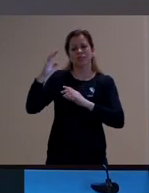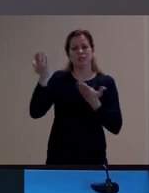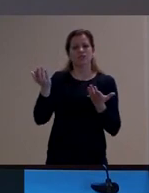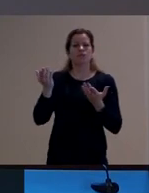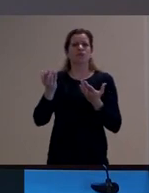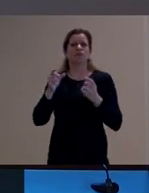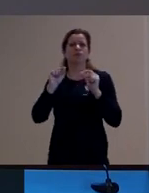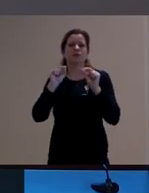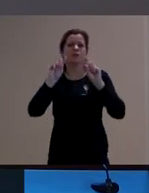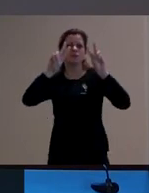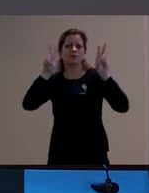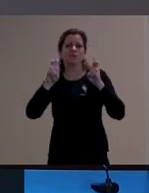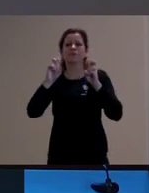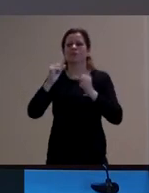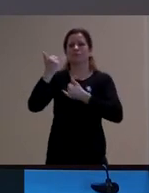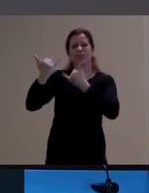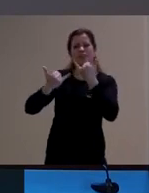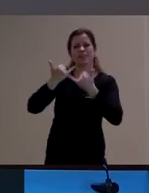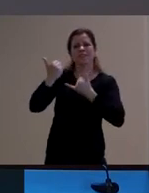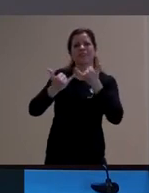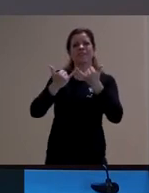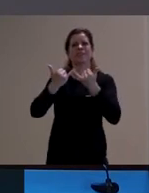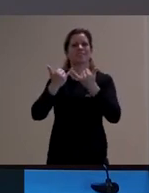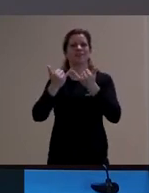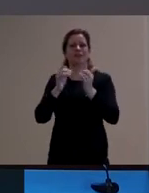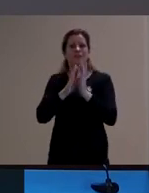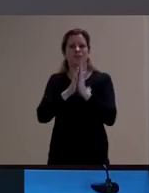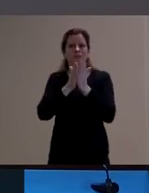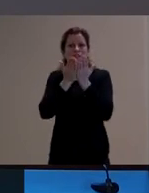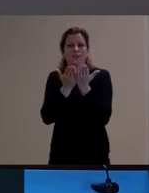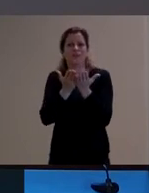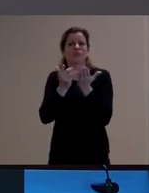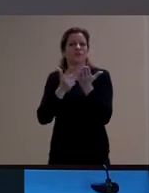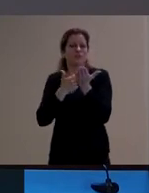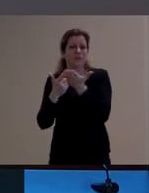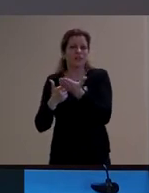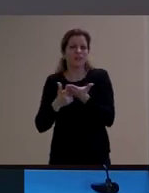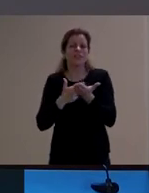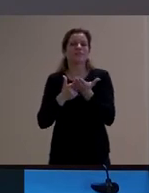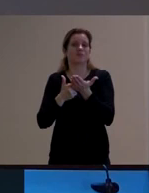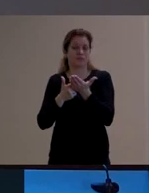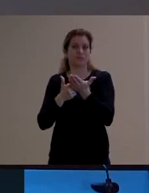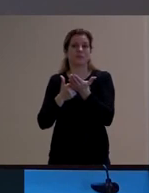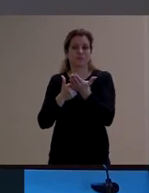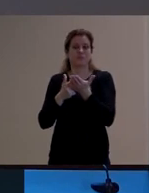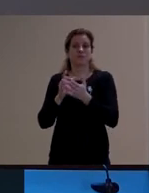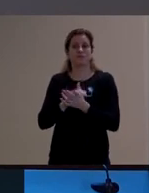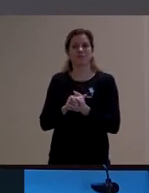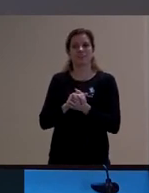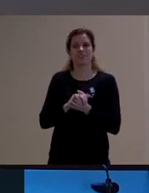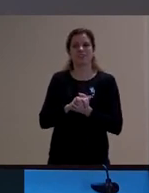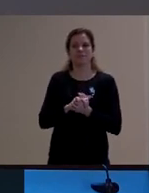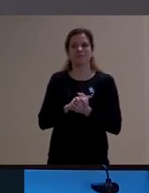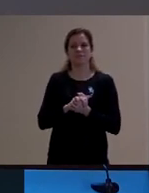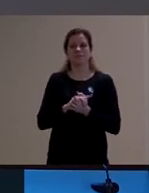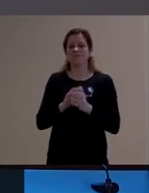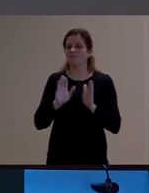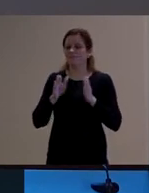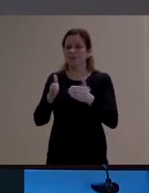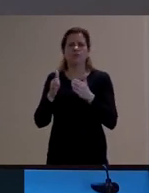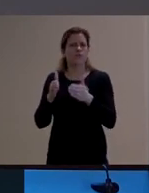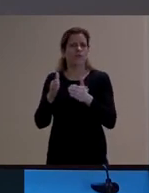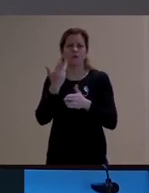livros que estão no livro que acho que é mais conhecido ou pelo menos mais citado dele que é o Reflexões sobre a Criança Brinquedo